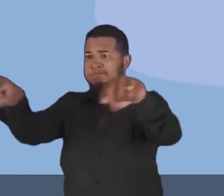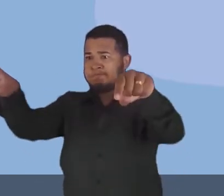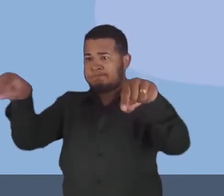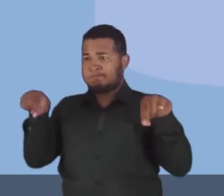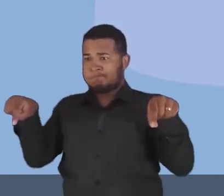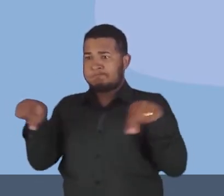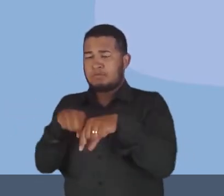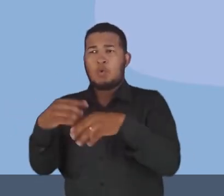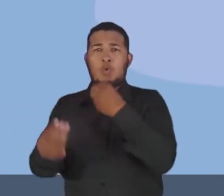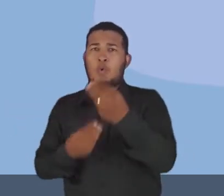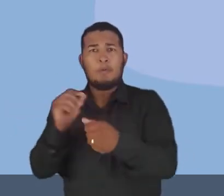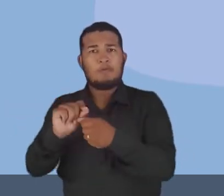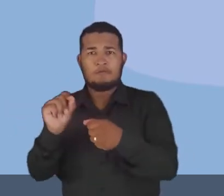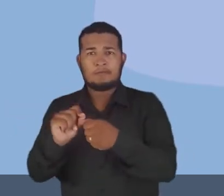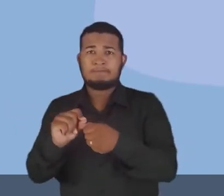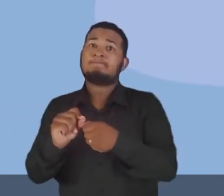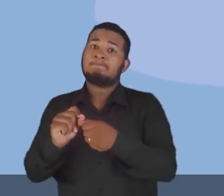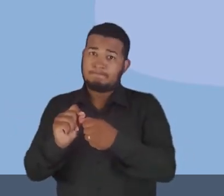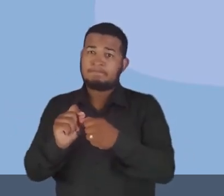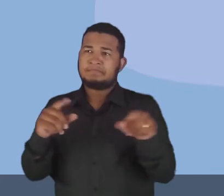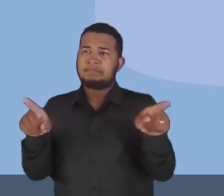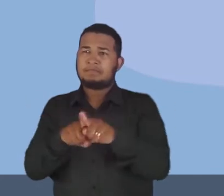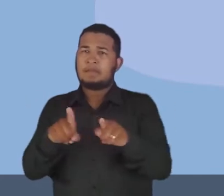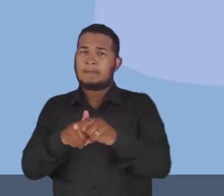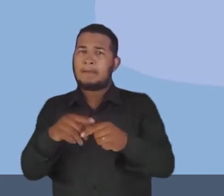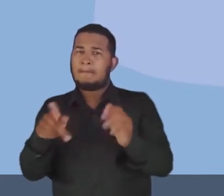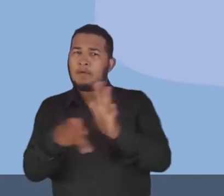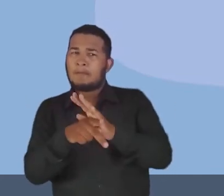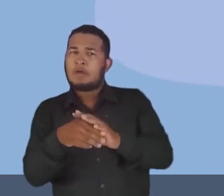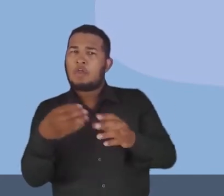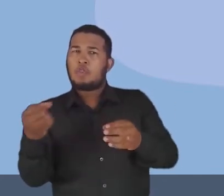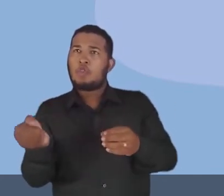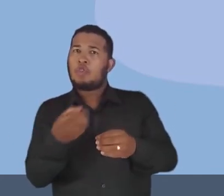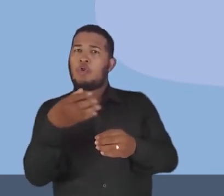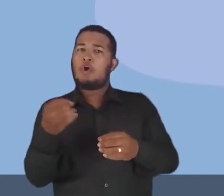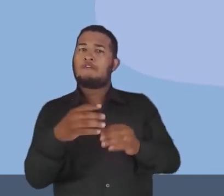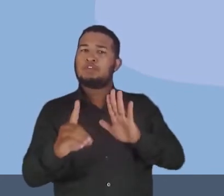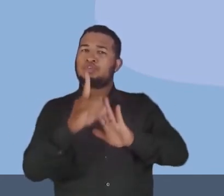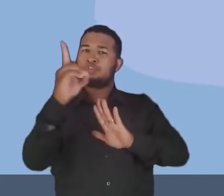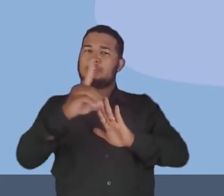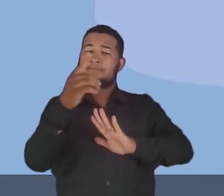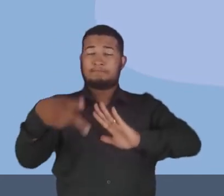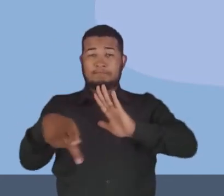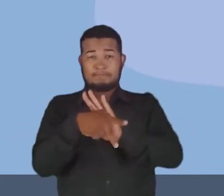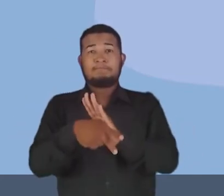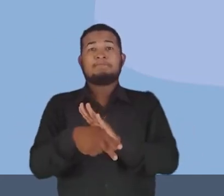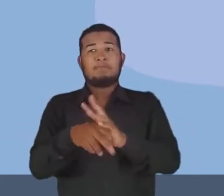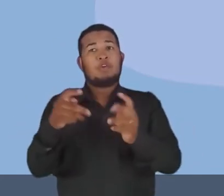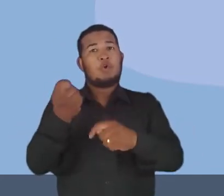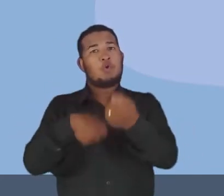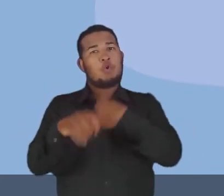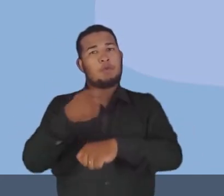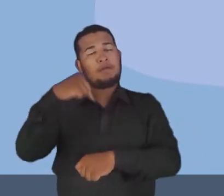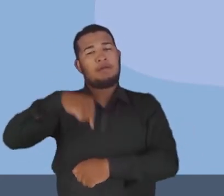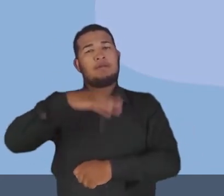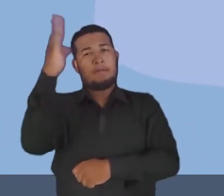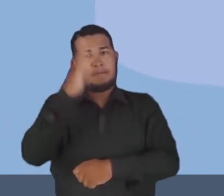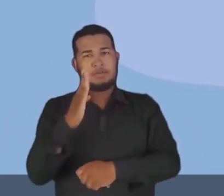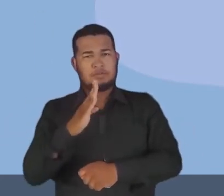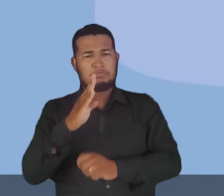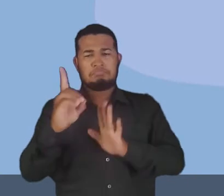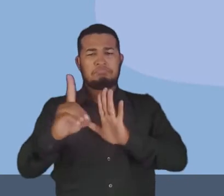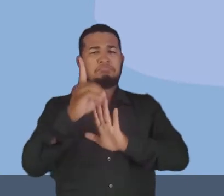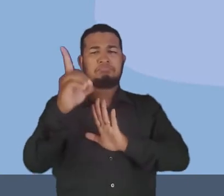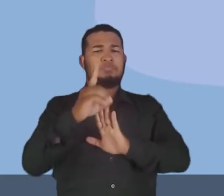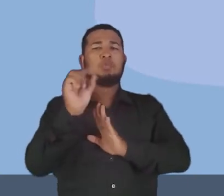da atividade industrial, desculpa, e também das novas diretrizes da economia do Brasil. Então,